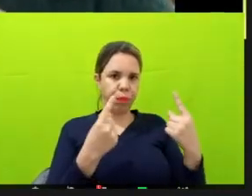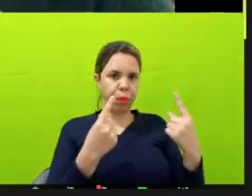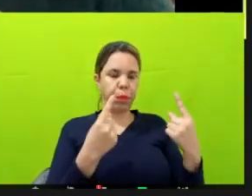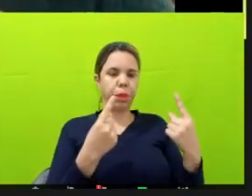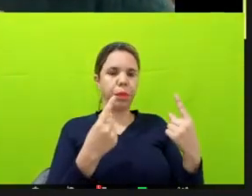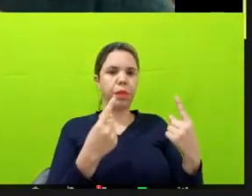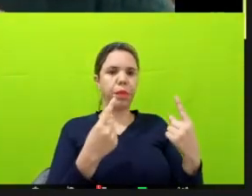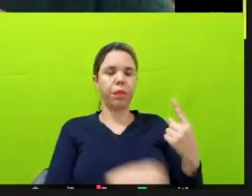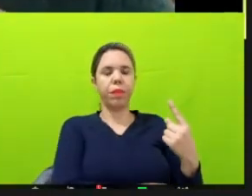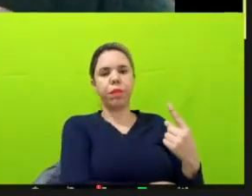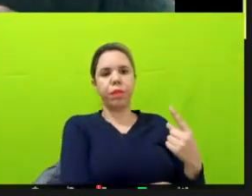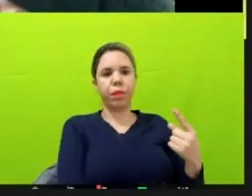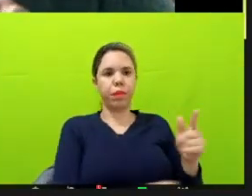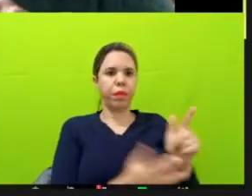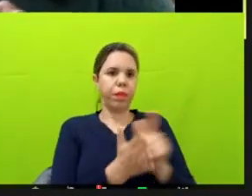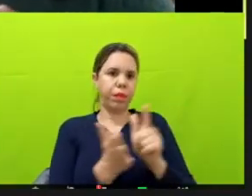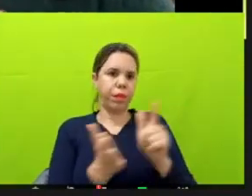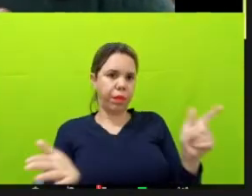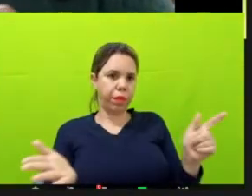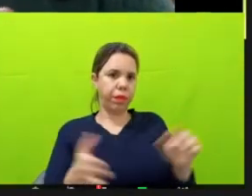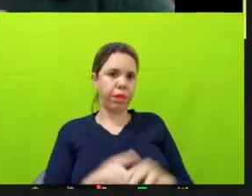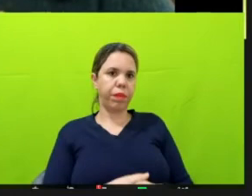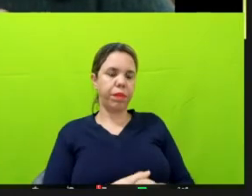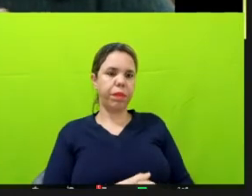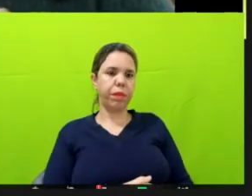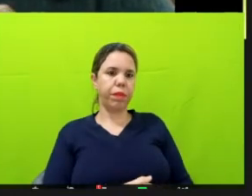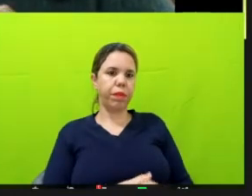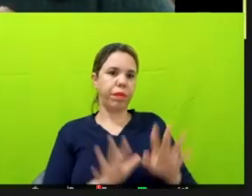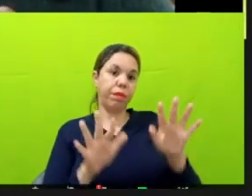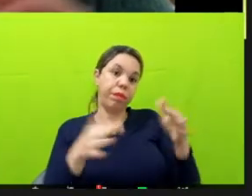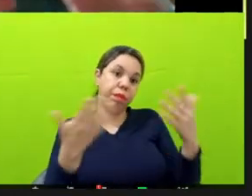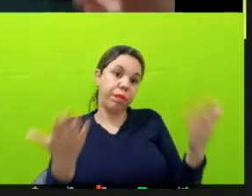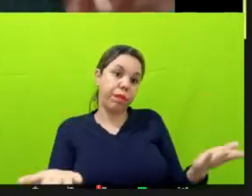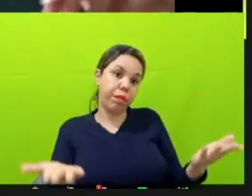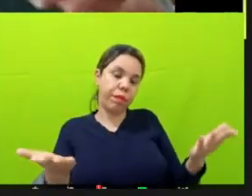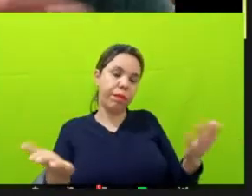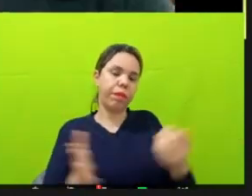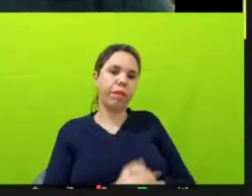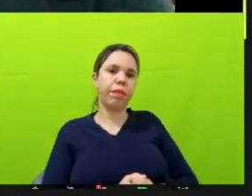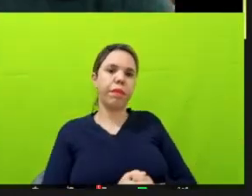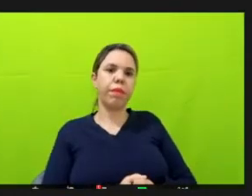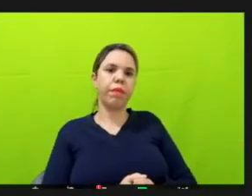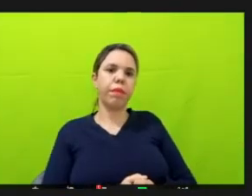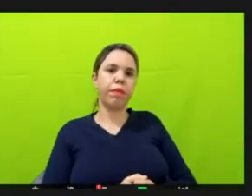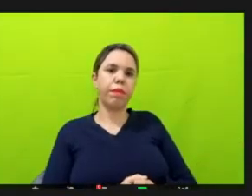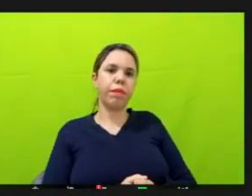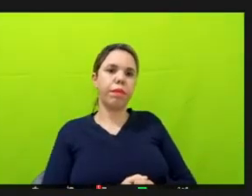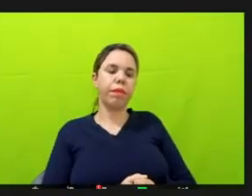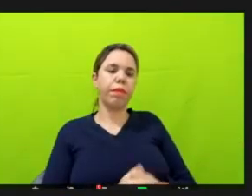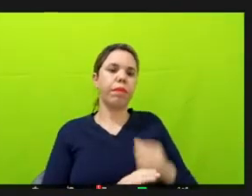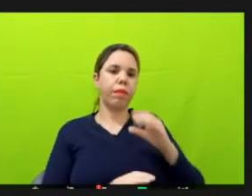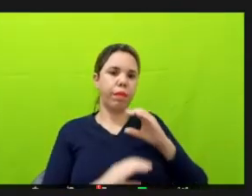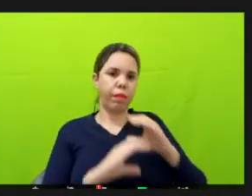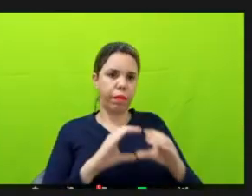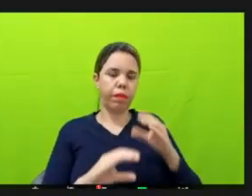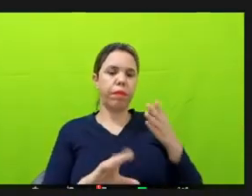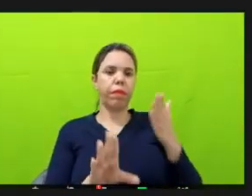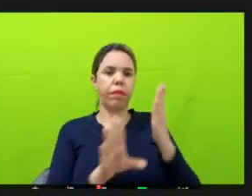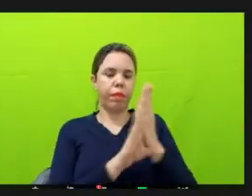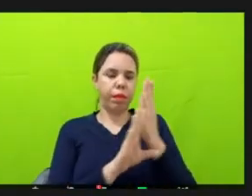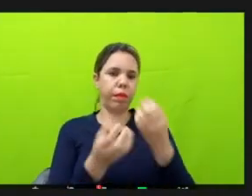vista do jornalismo, né, que é, no final das contas, uma ponte de acesso aí para informações